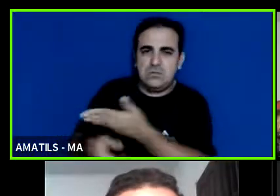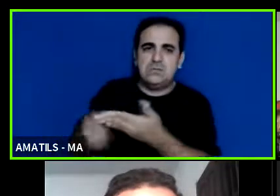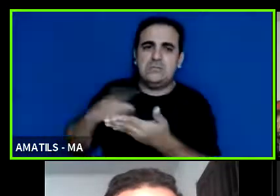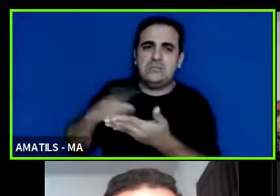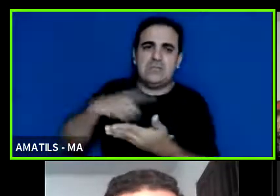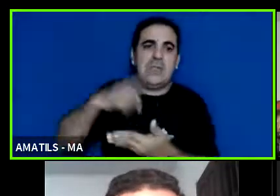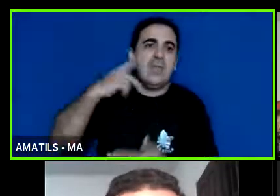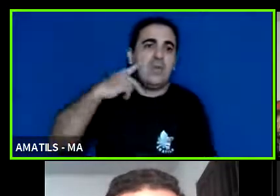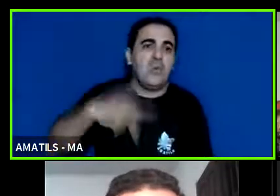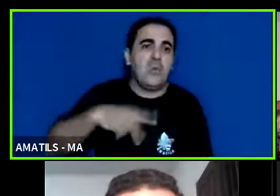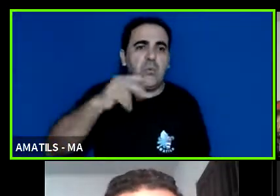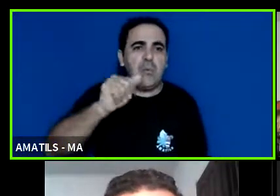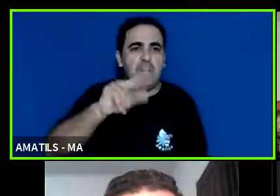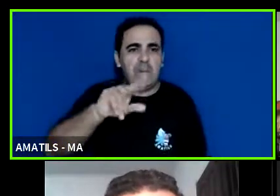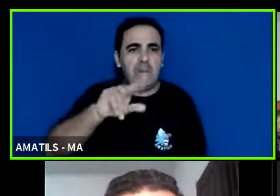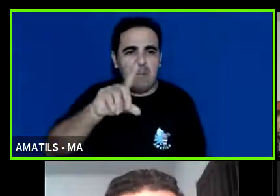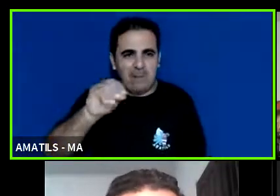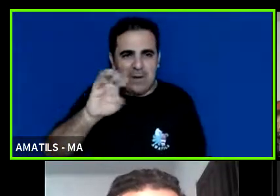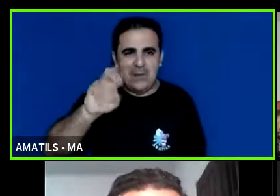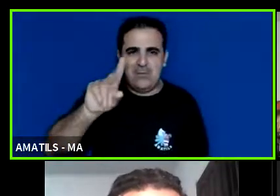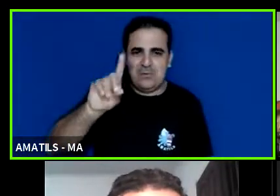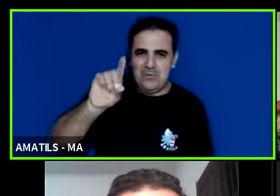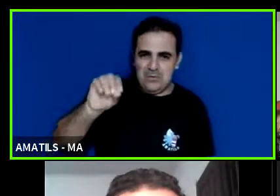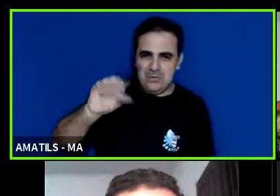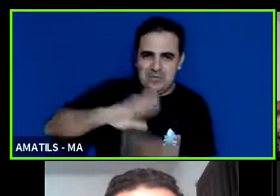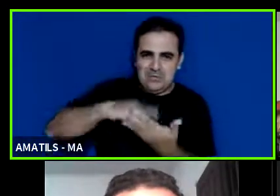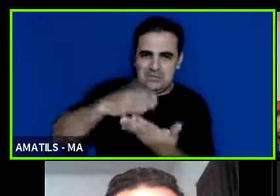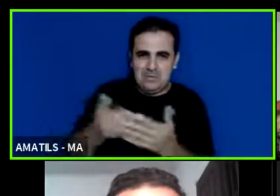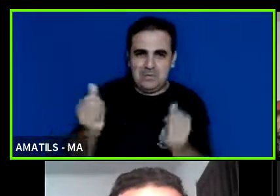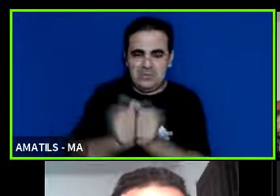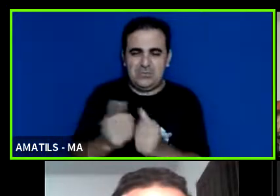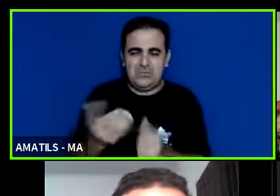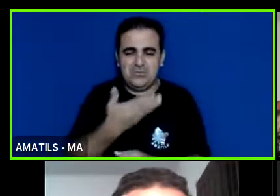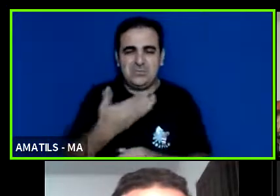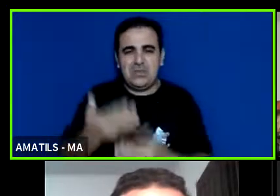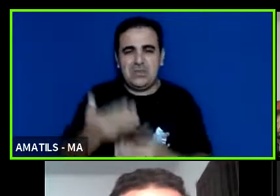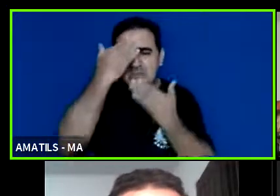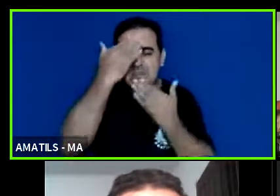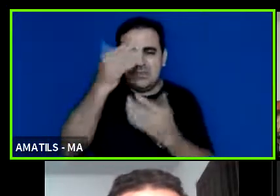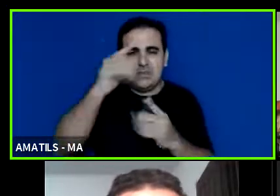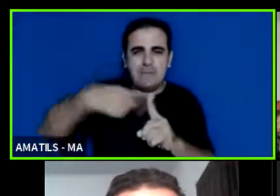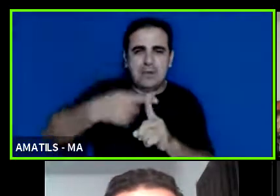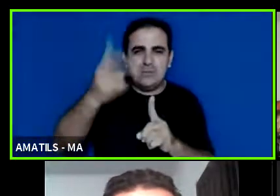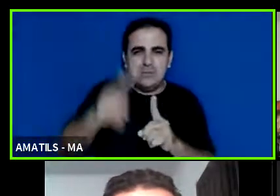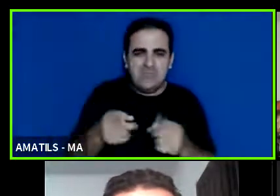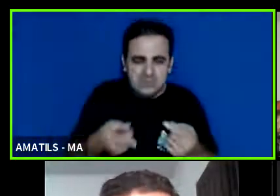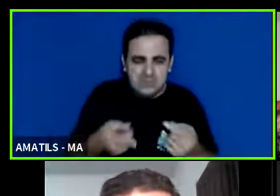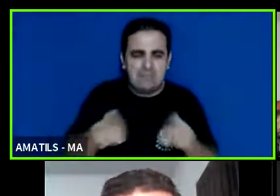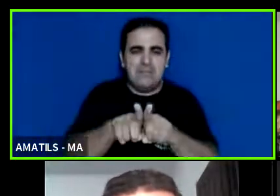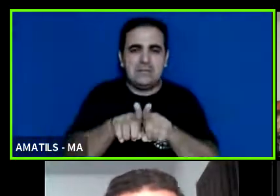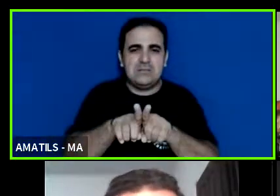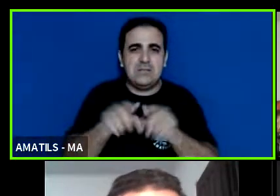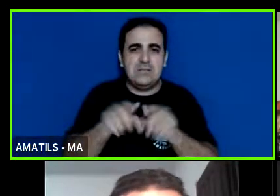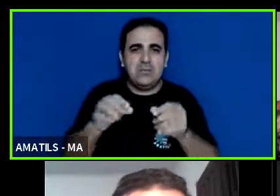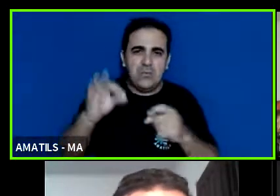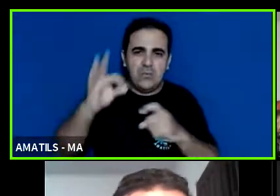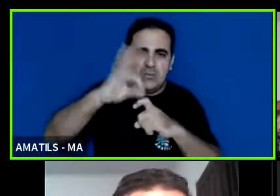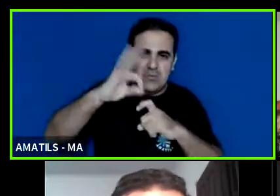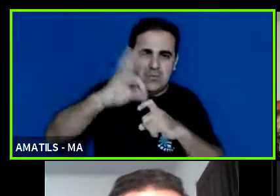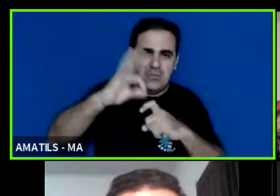Paulo Eduardo na interpretação aqui do lado agradecemos mais uma vez essa parceria com o Fórum Maranhense viu